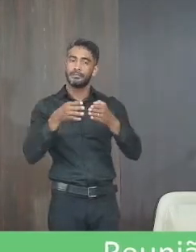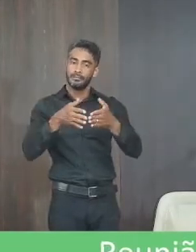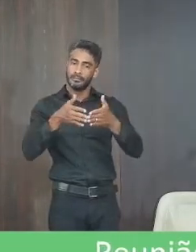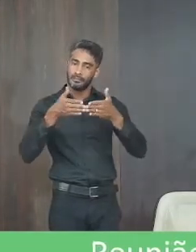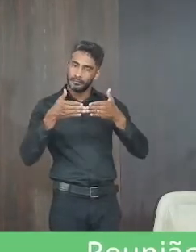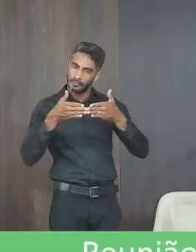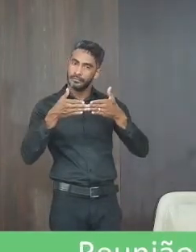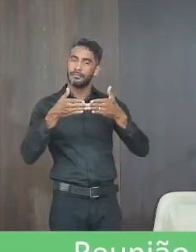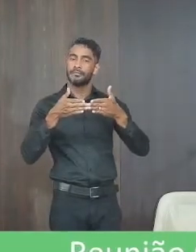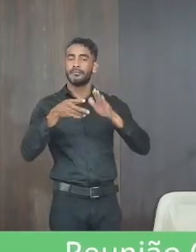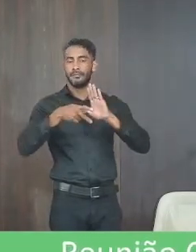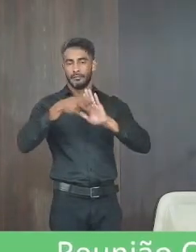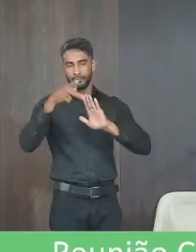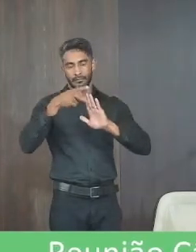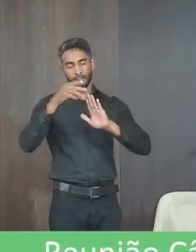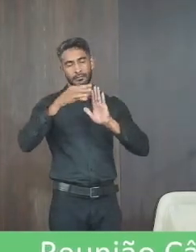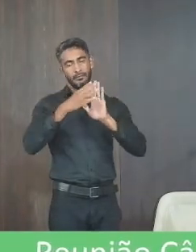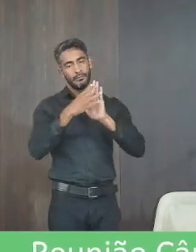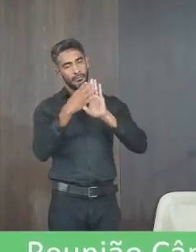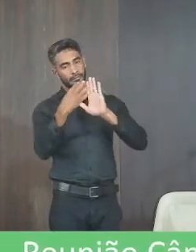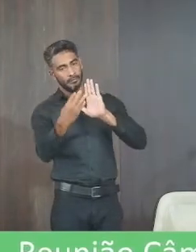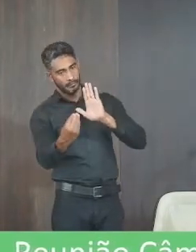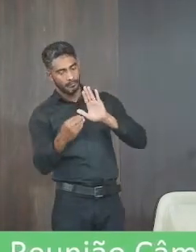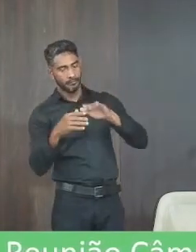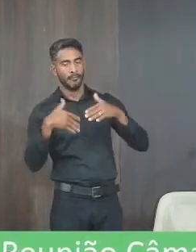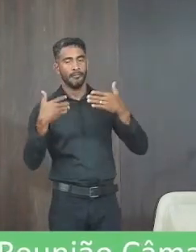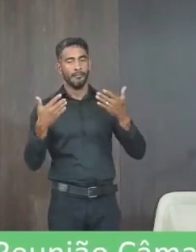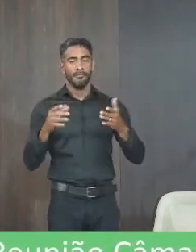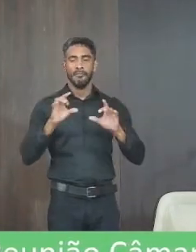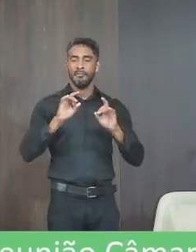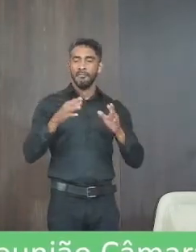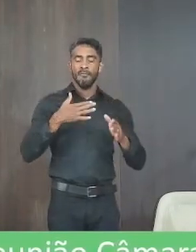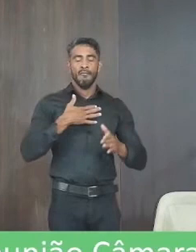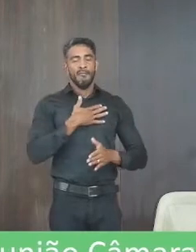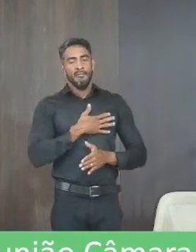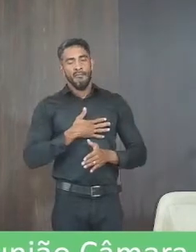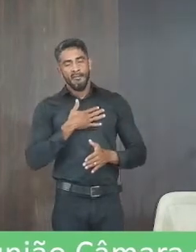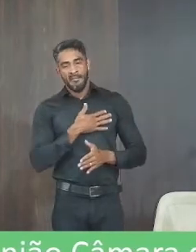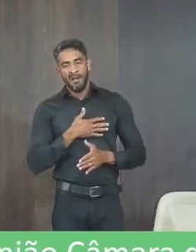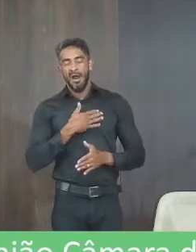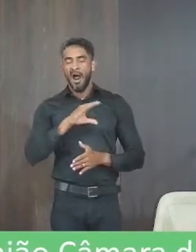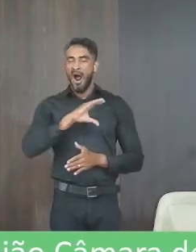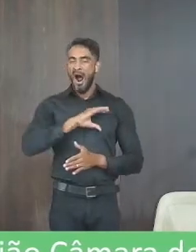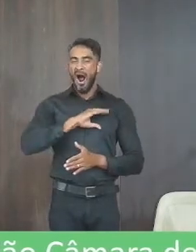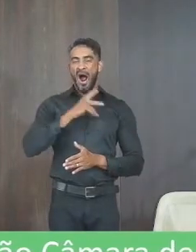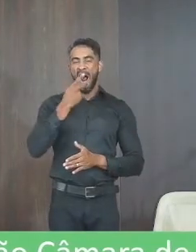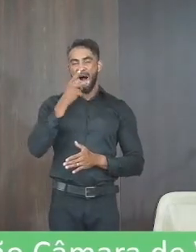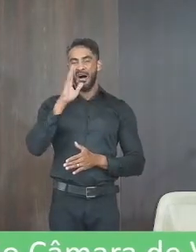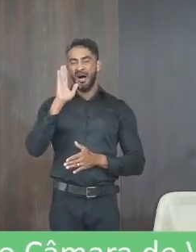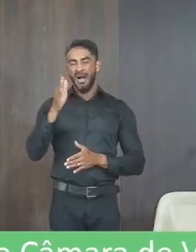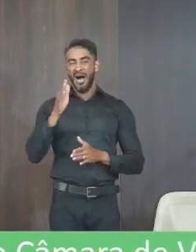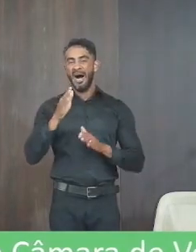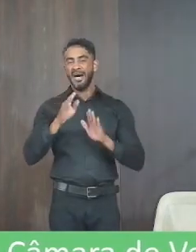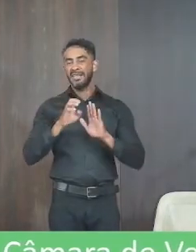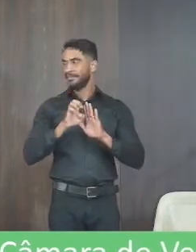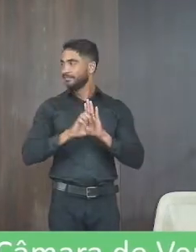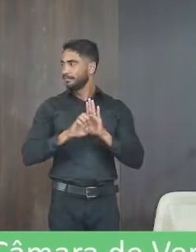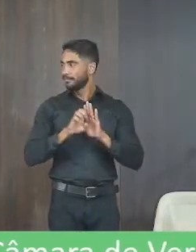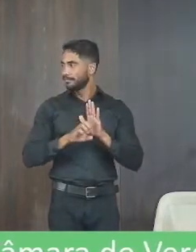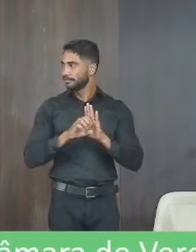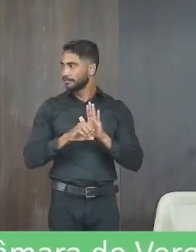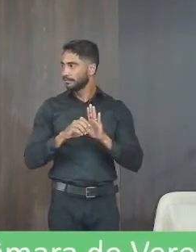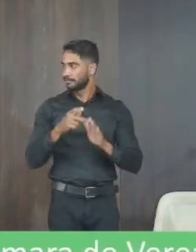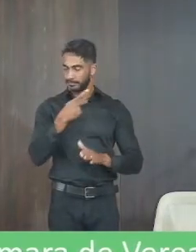está indo o projeto como modelo no mais eu gostaria até de a colega já falou sobre suas emendas mas se o